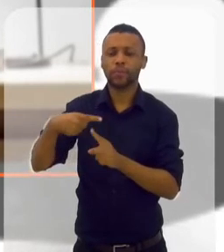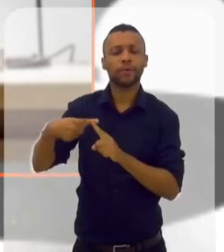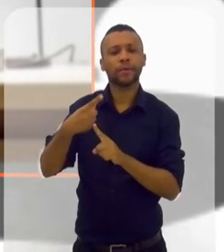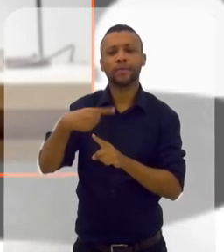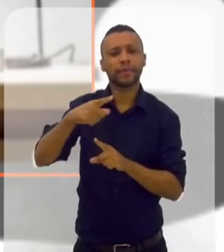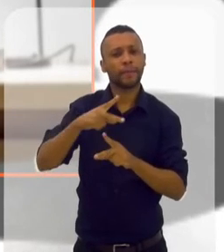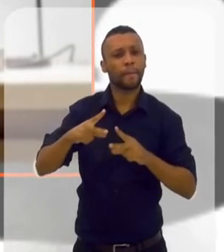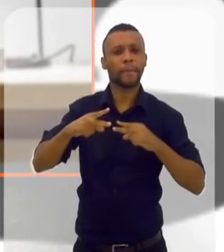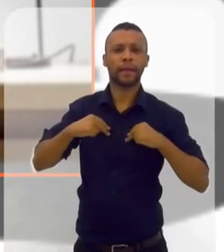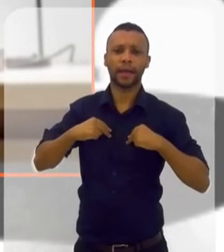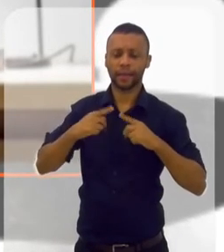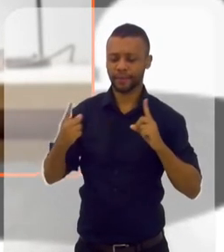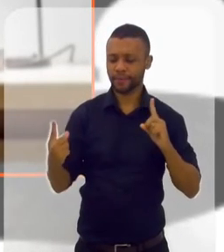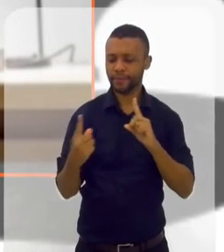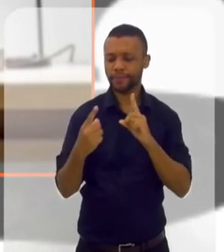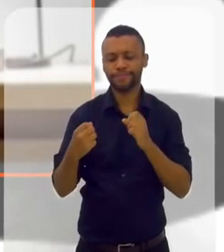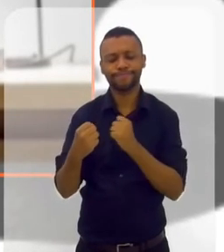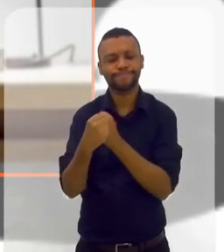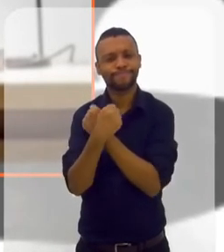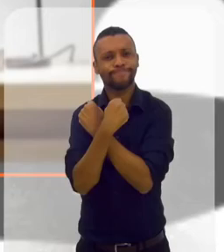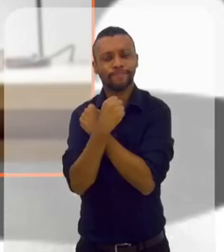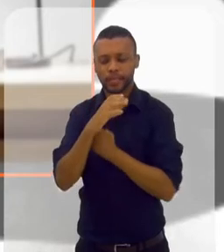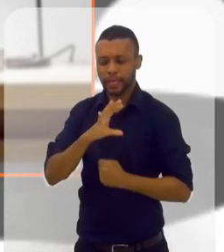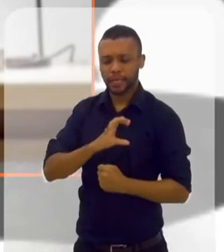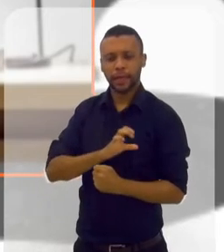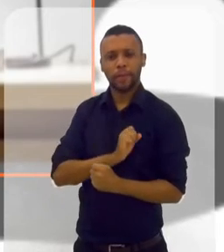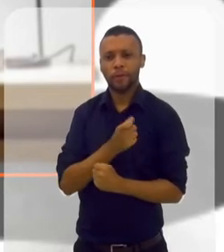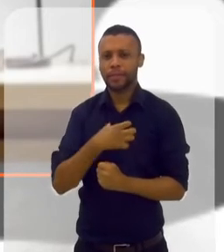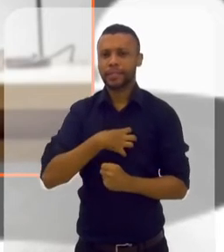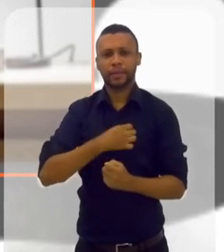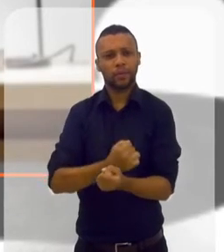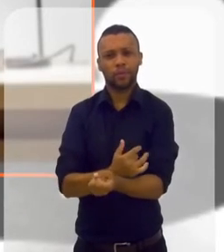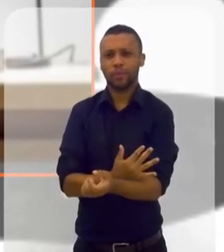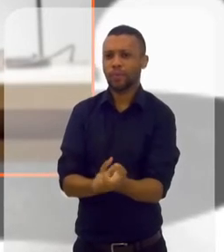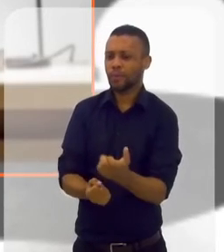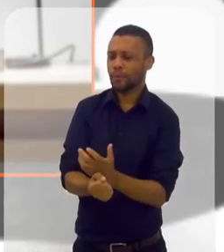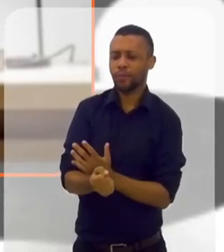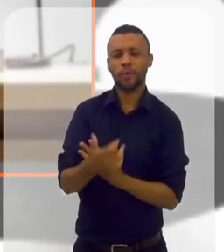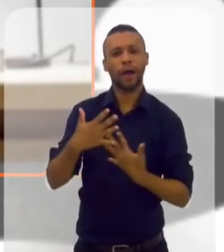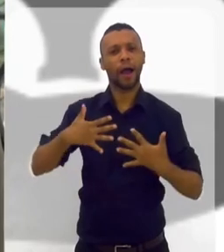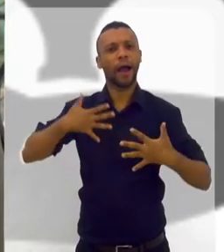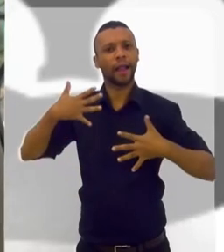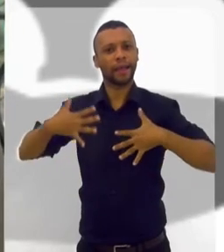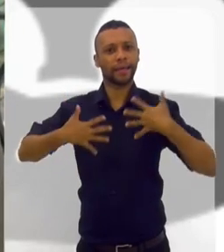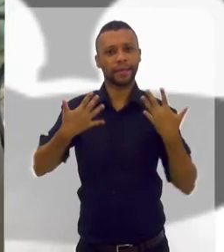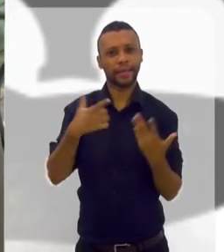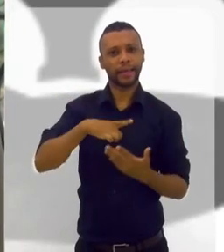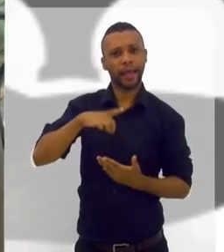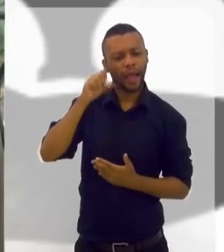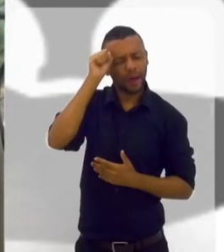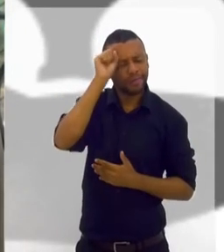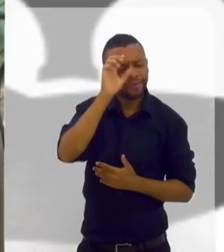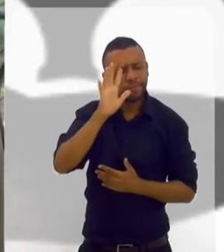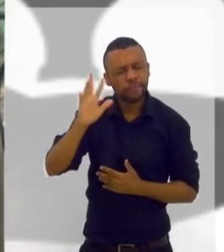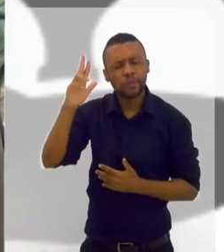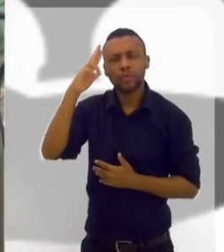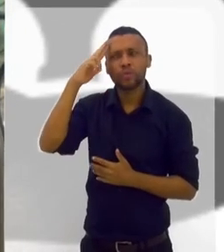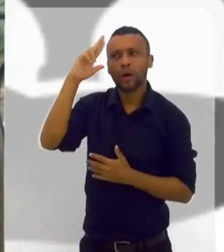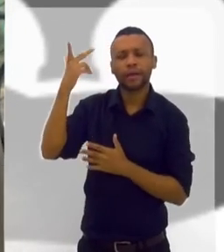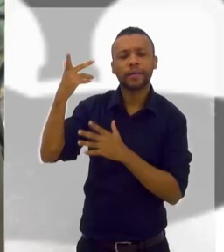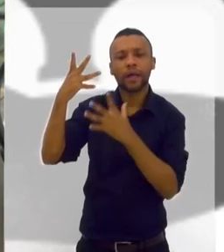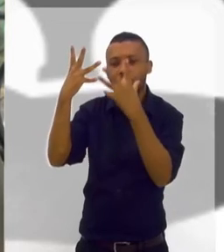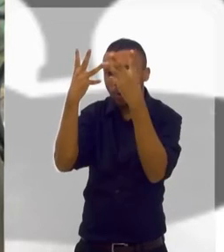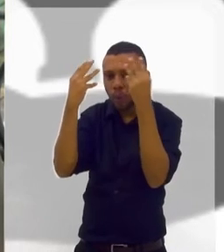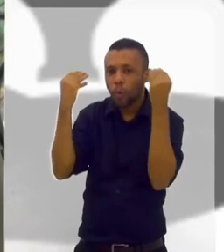merece. E eu quero que você abraça essa criança. E sinta todo esse amor, alegria. Veja se existia algum sonho que estava